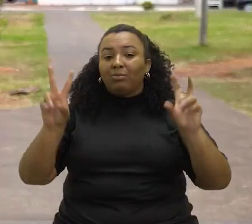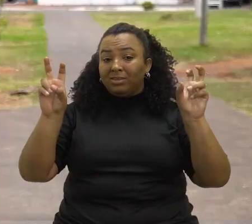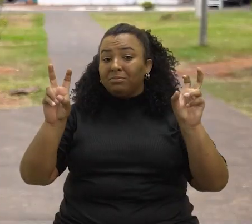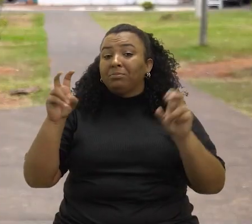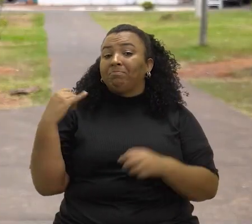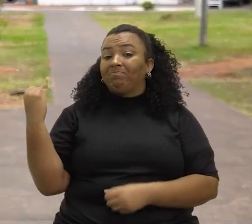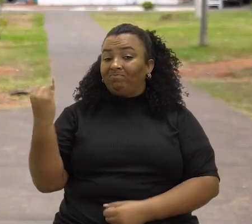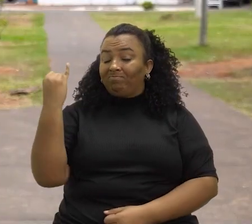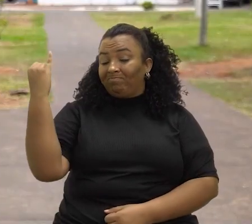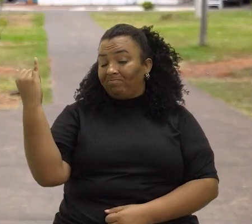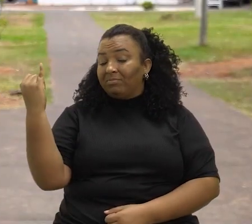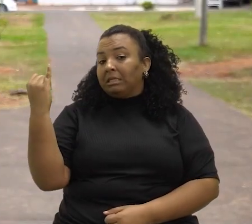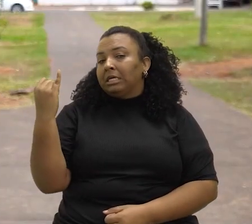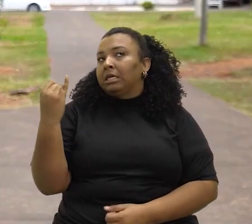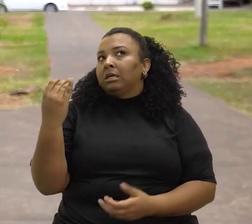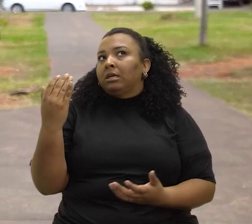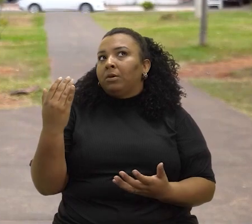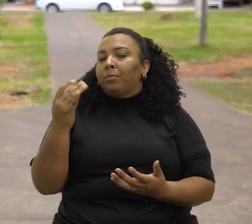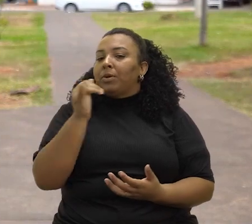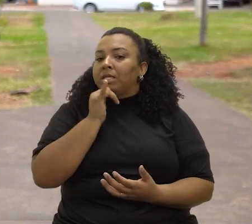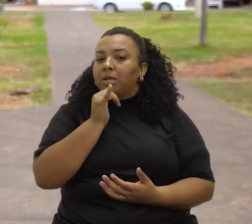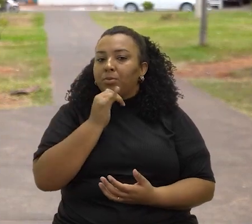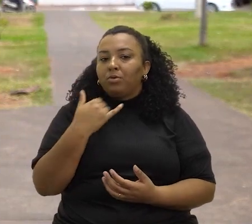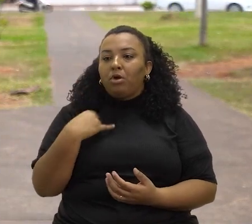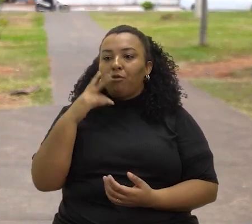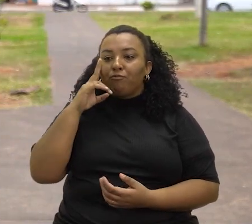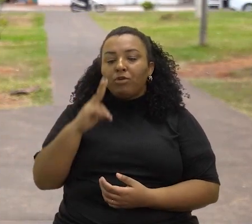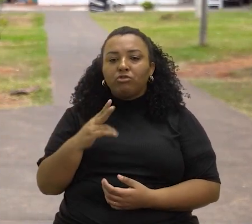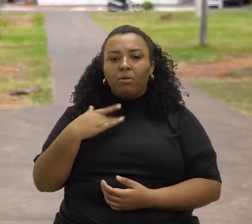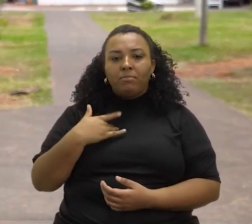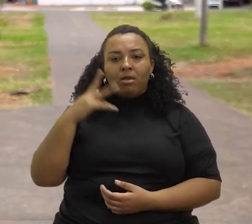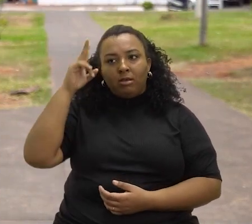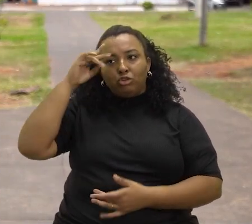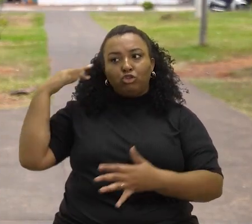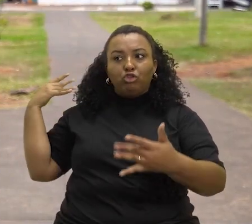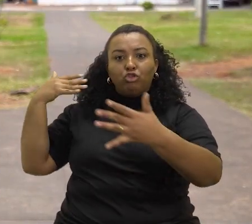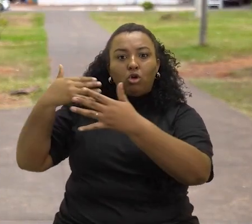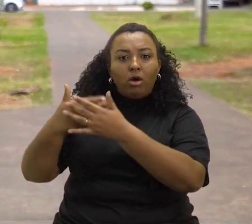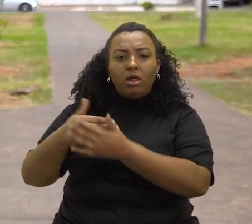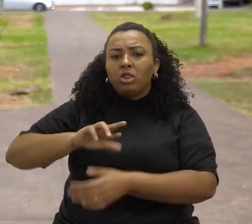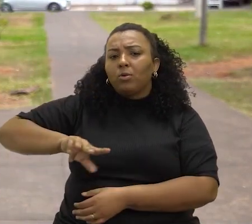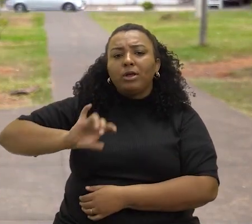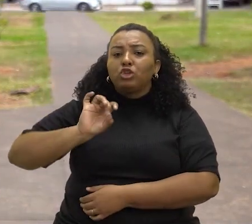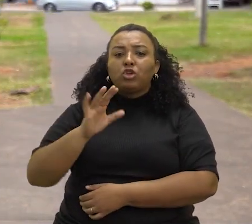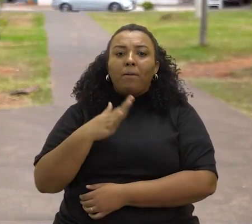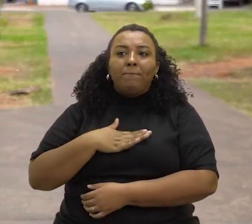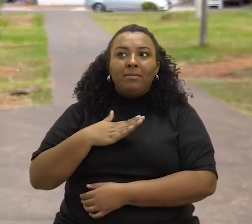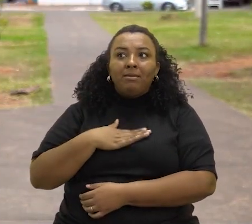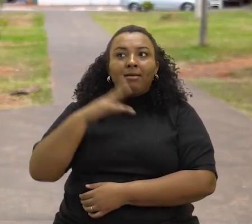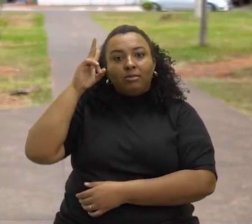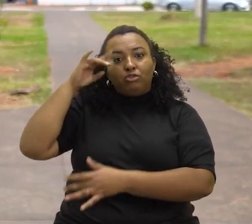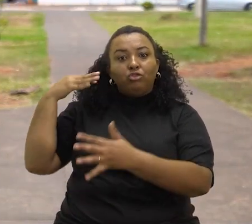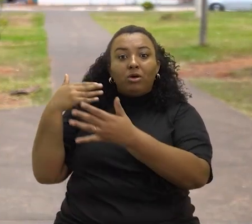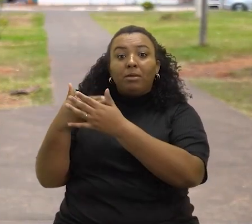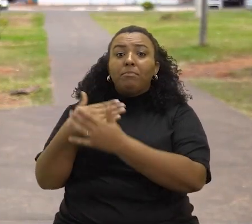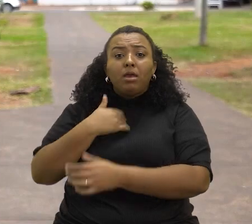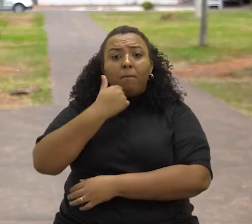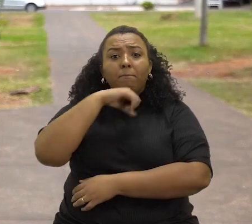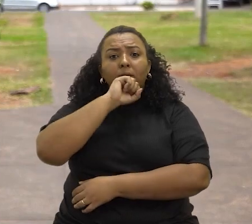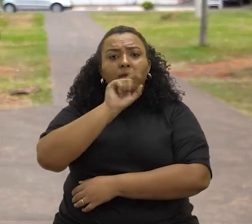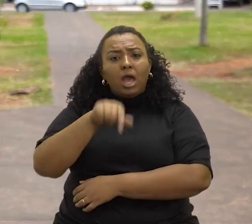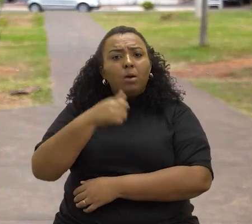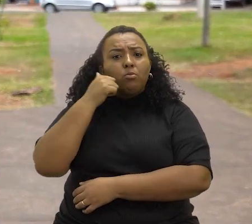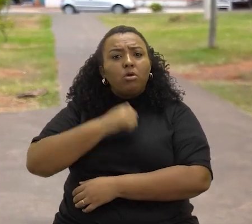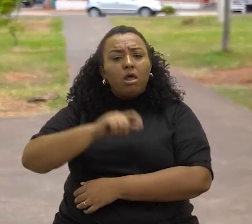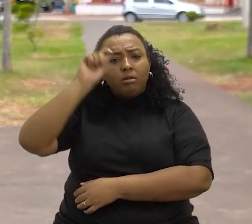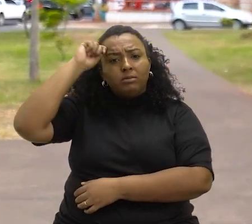É um tema muito importante, ainda mais quando, por exemplo, eu olho a minha própria história, mas não só a minha história, história da minha mãe, que é uma mulher negra